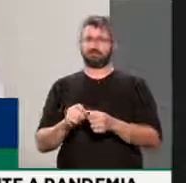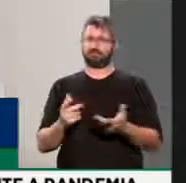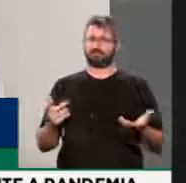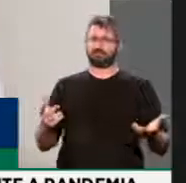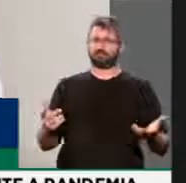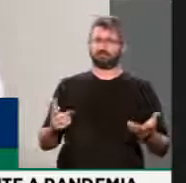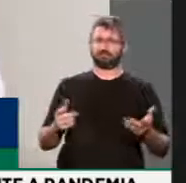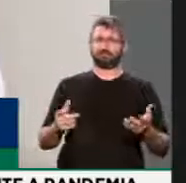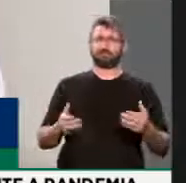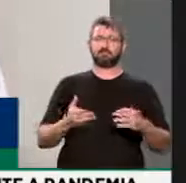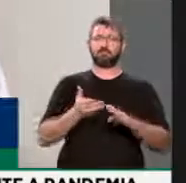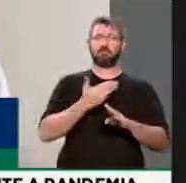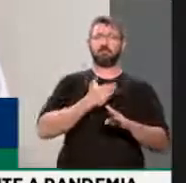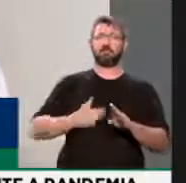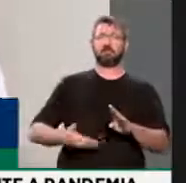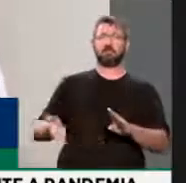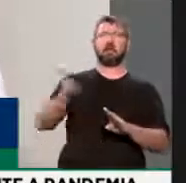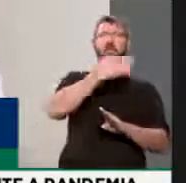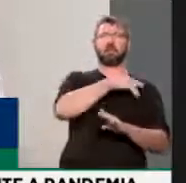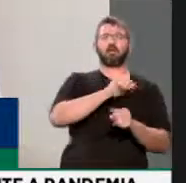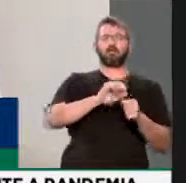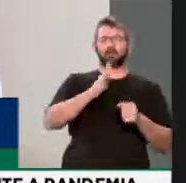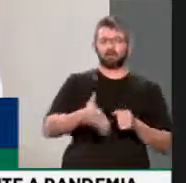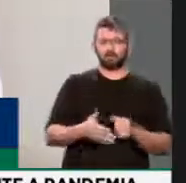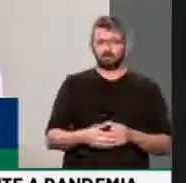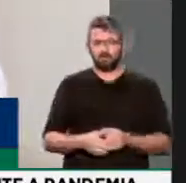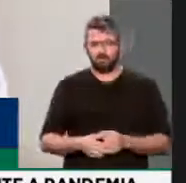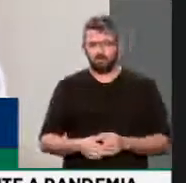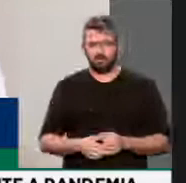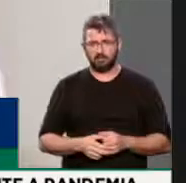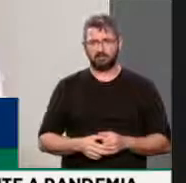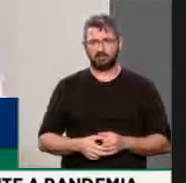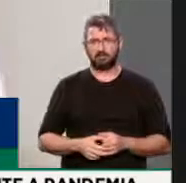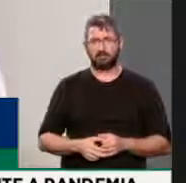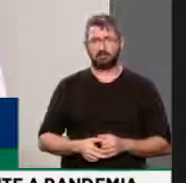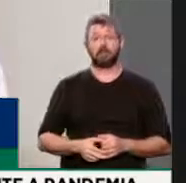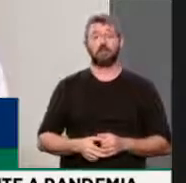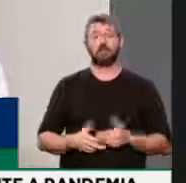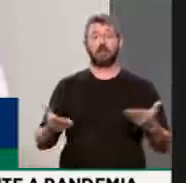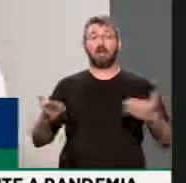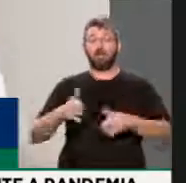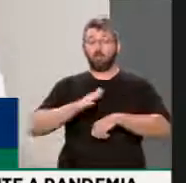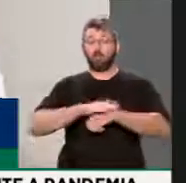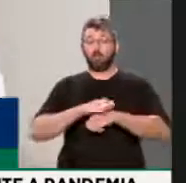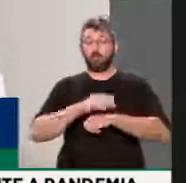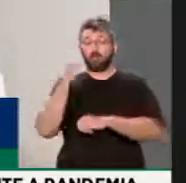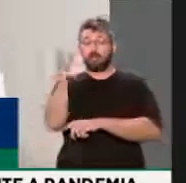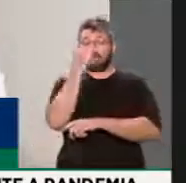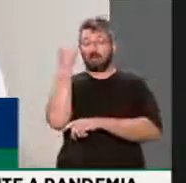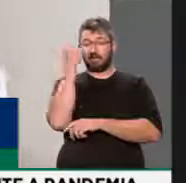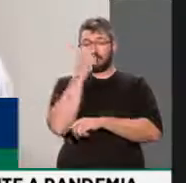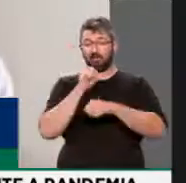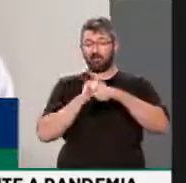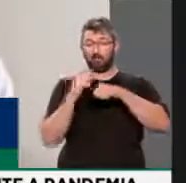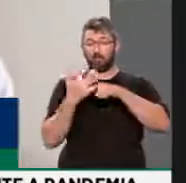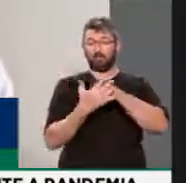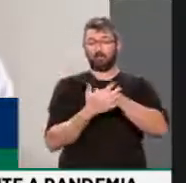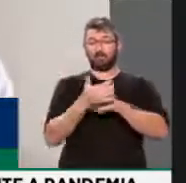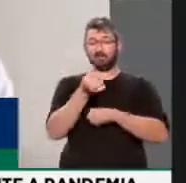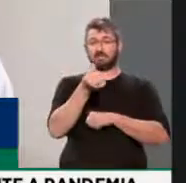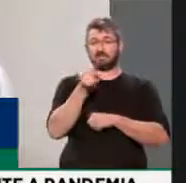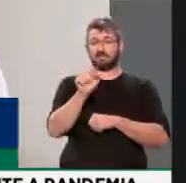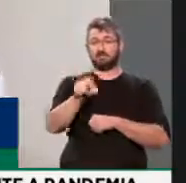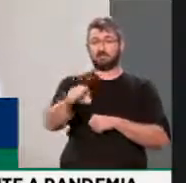nós estamos vivendo um momento dramático diante de uma pandemia, uma pandemia que já leva à morte mais de 60 mil